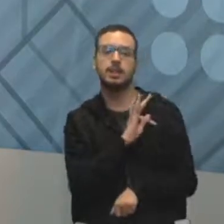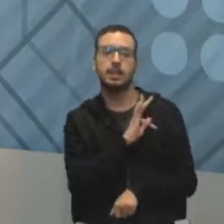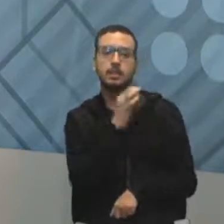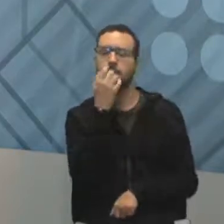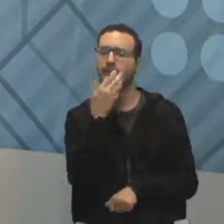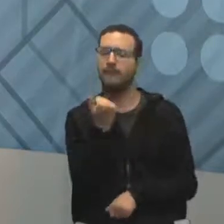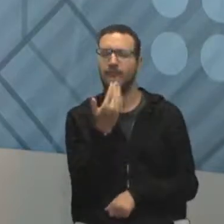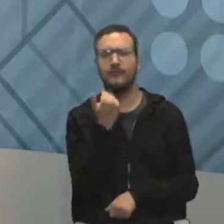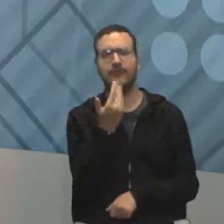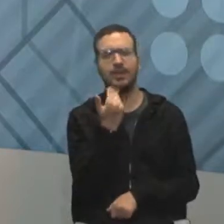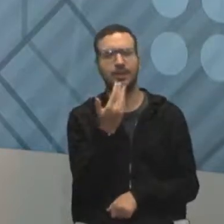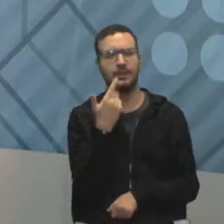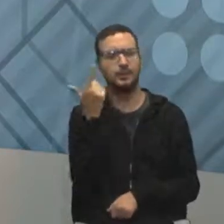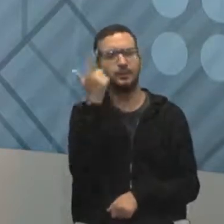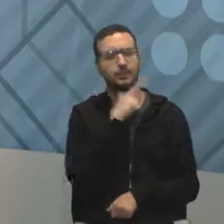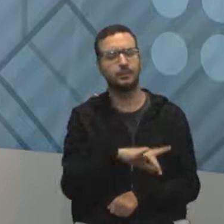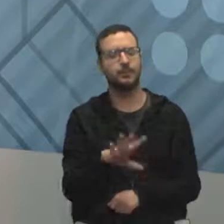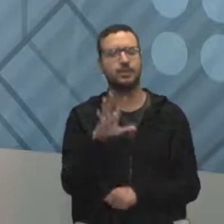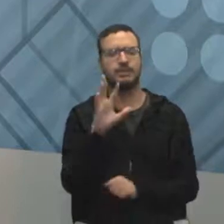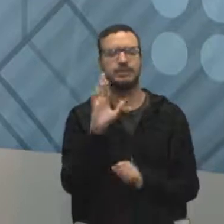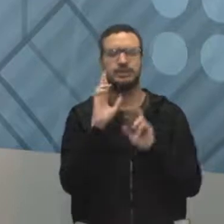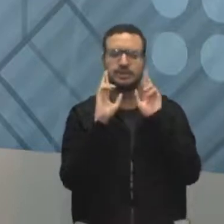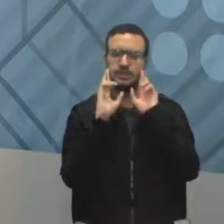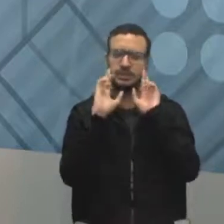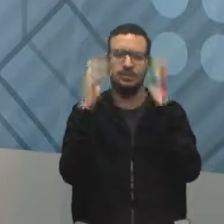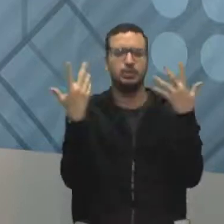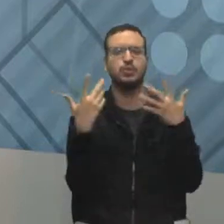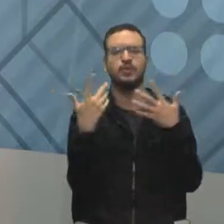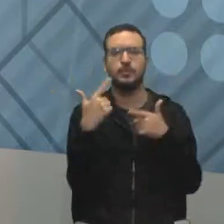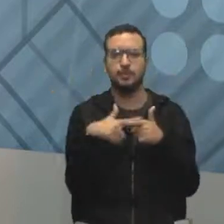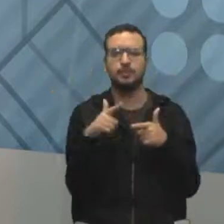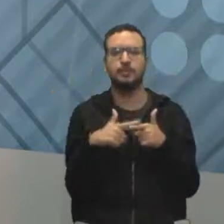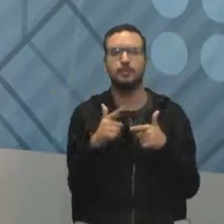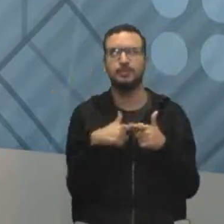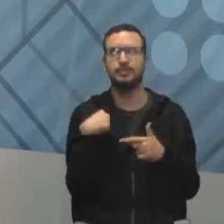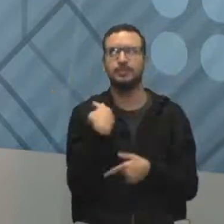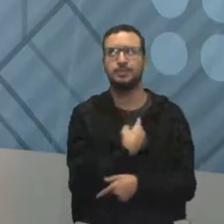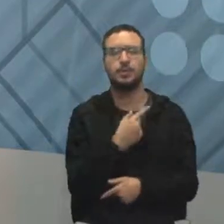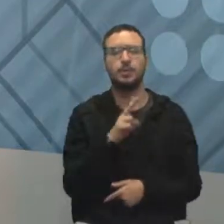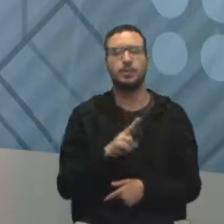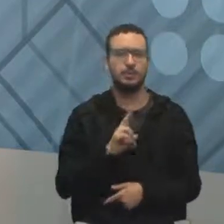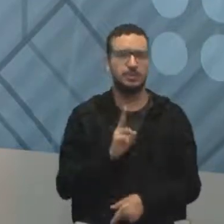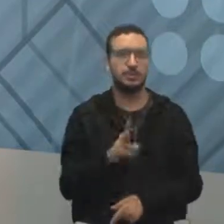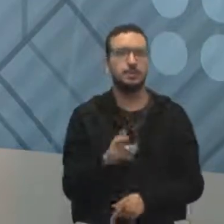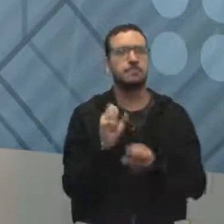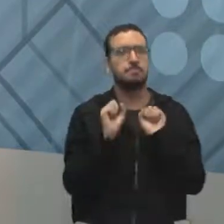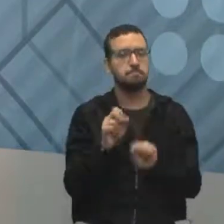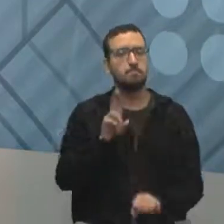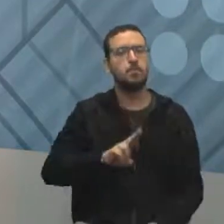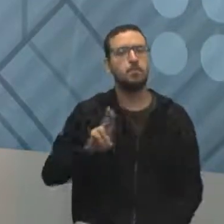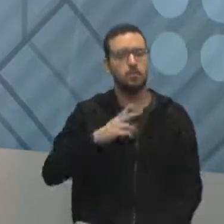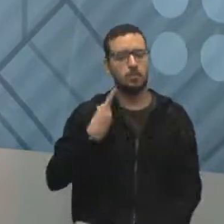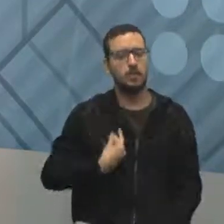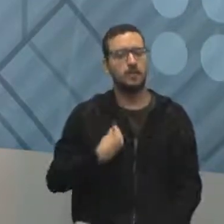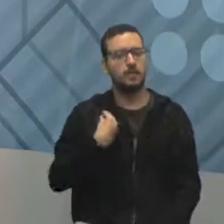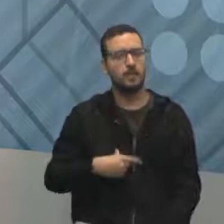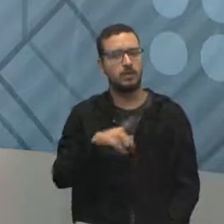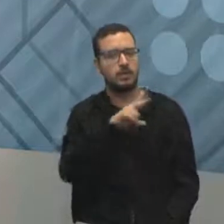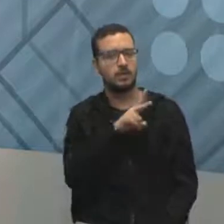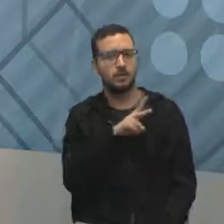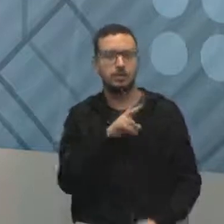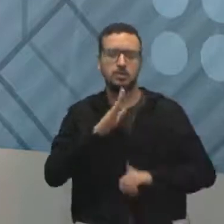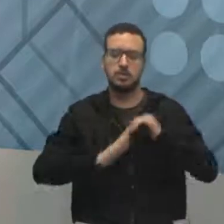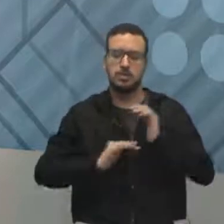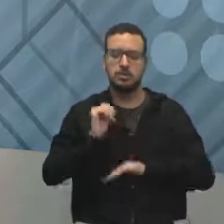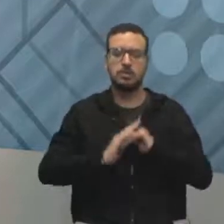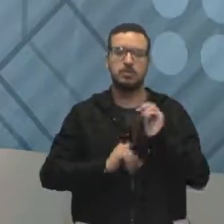muito fácil de resolução, que a gente usa sempre em gerenciamento de projetos. Você pode usar na sua vida pessoal, na sua vida profissional, na